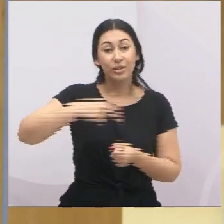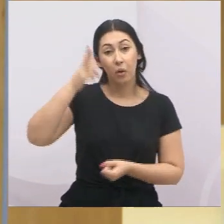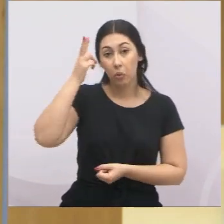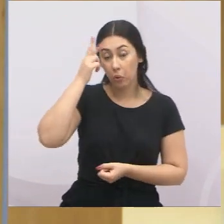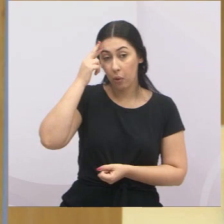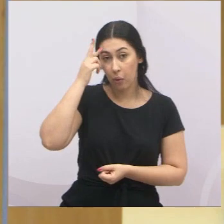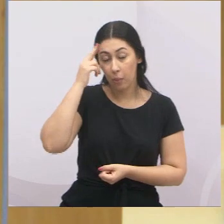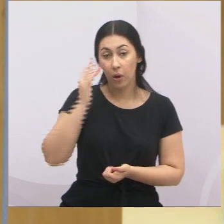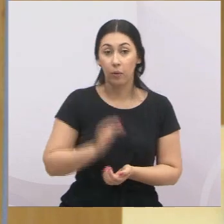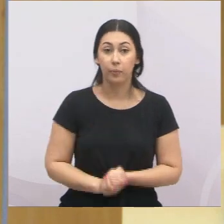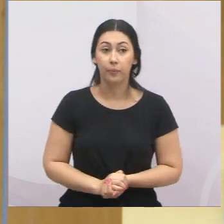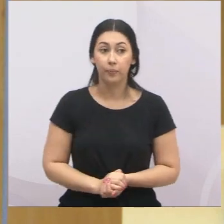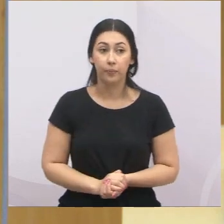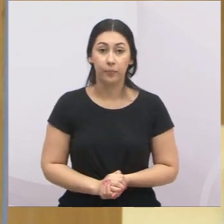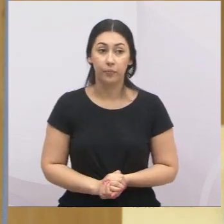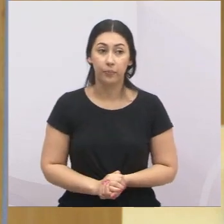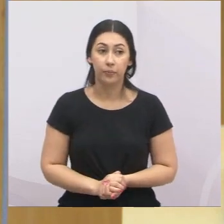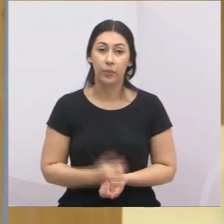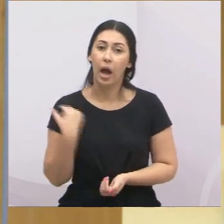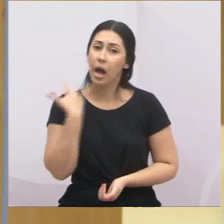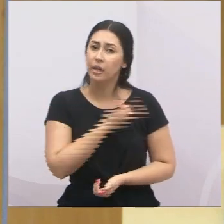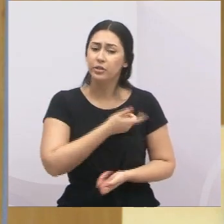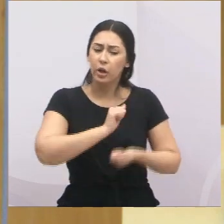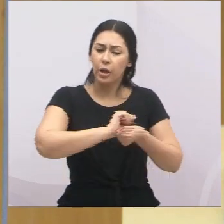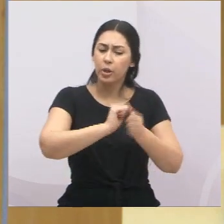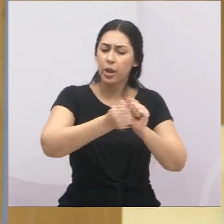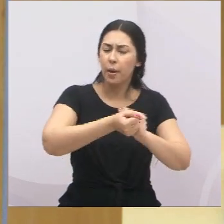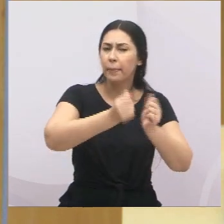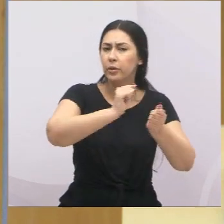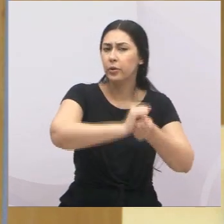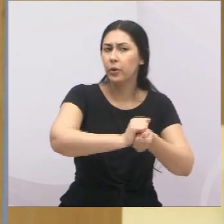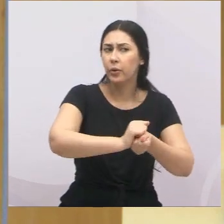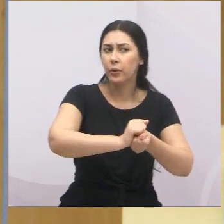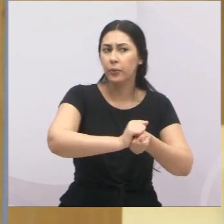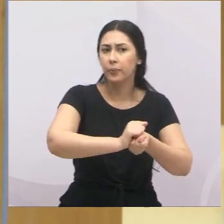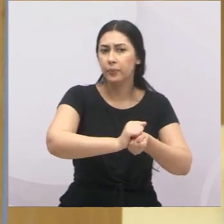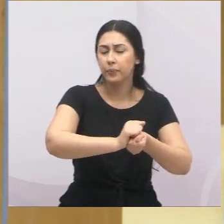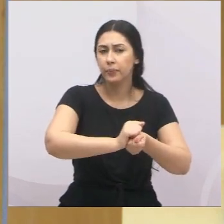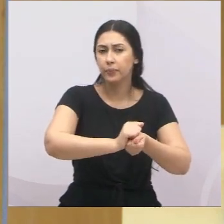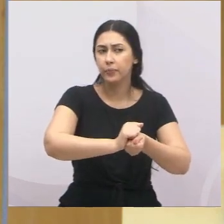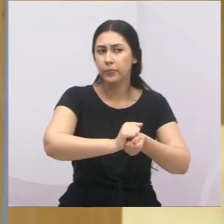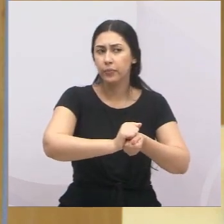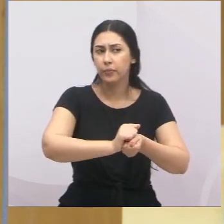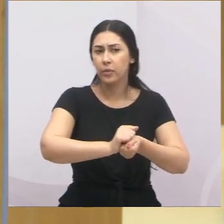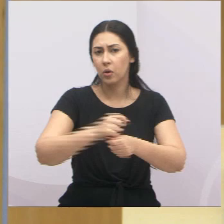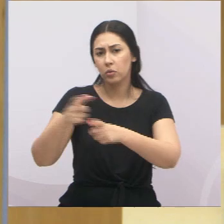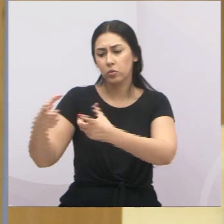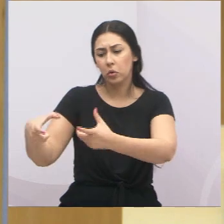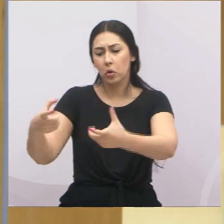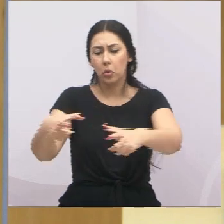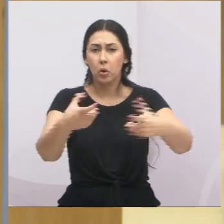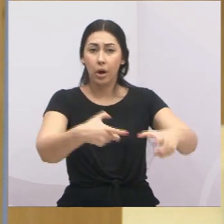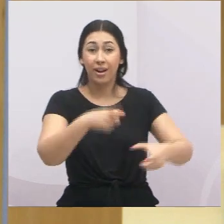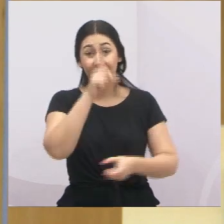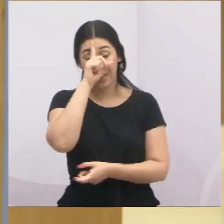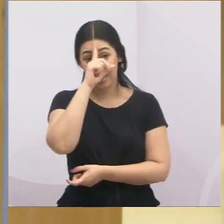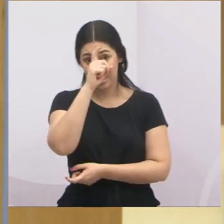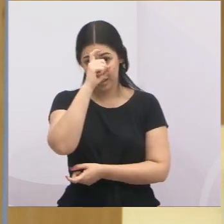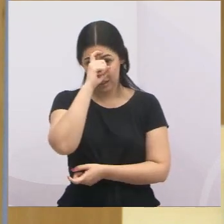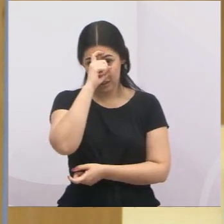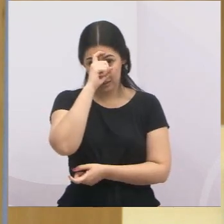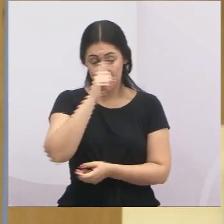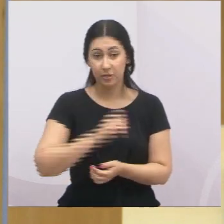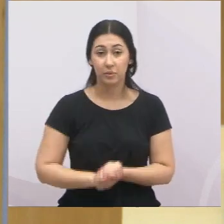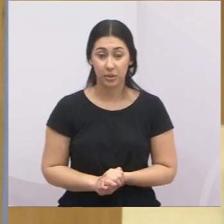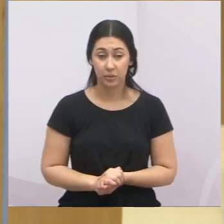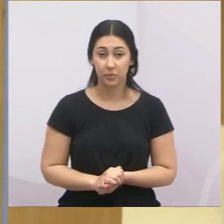nós já readequamos alguns dias as formas, os lugares de atendimento do serviço